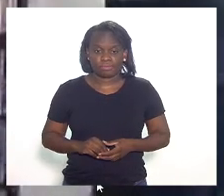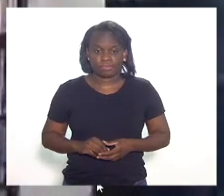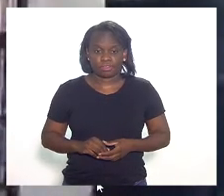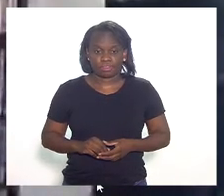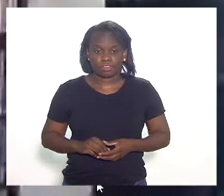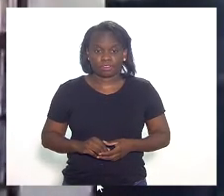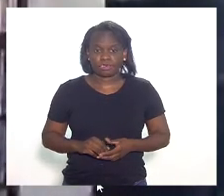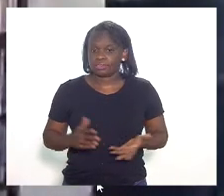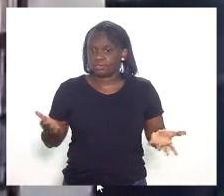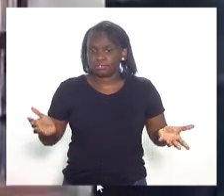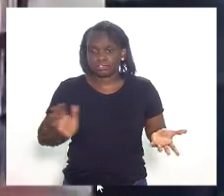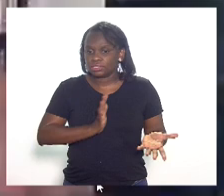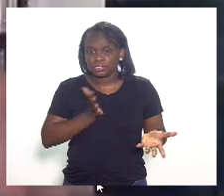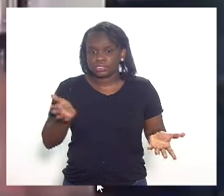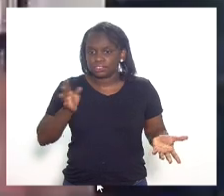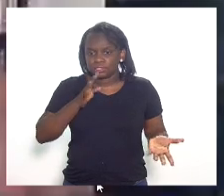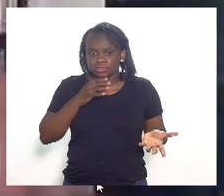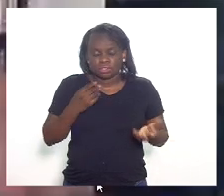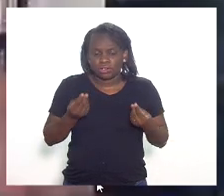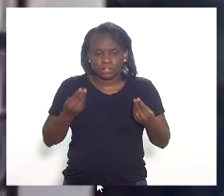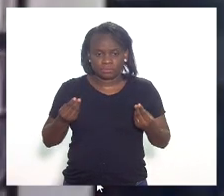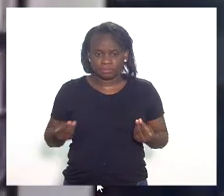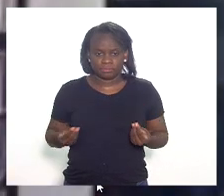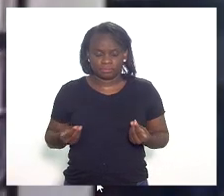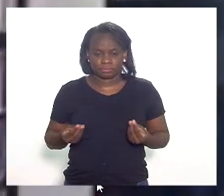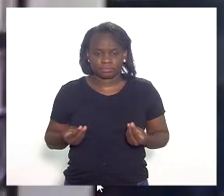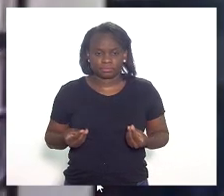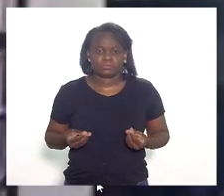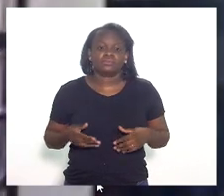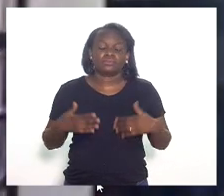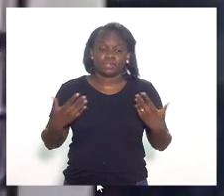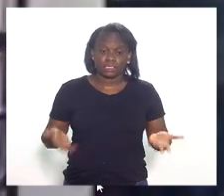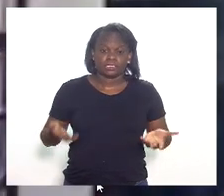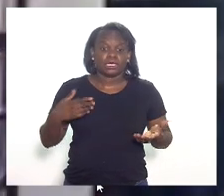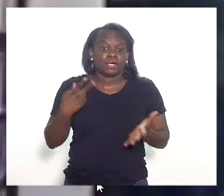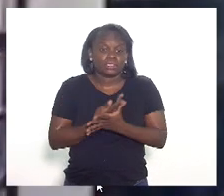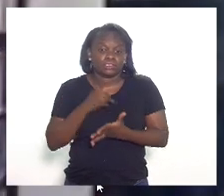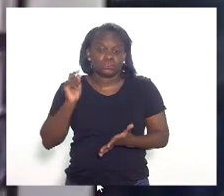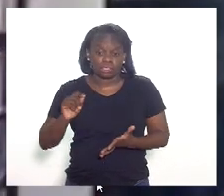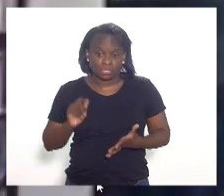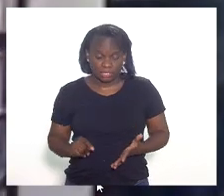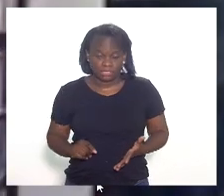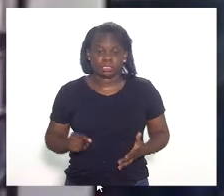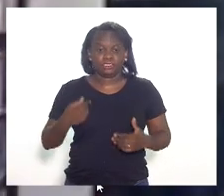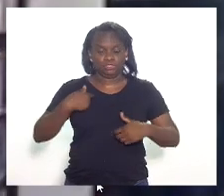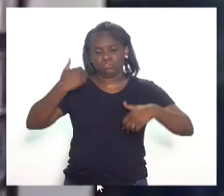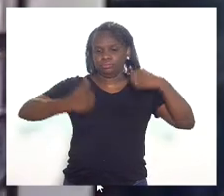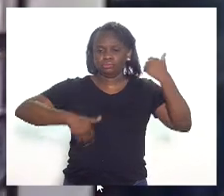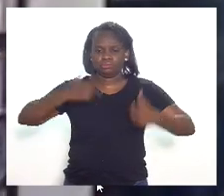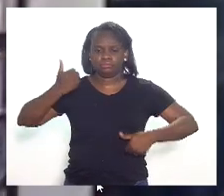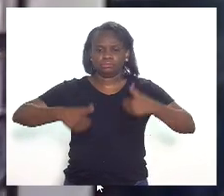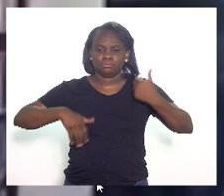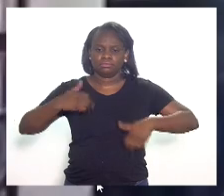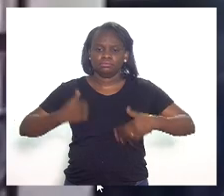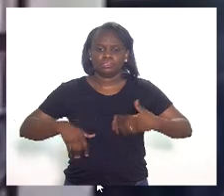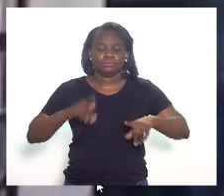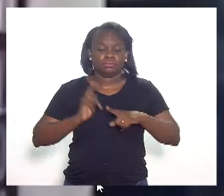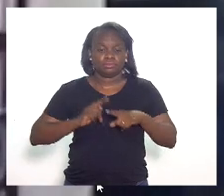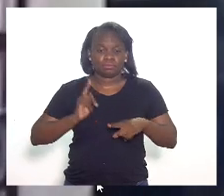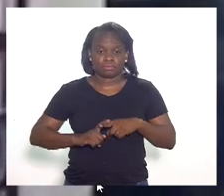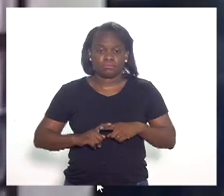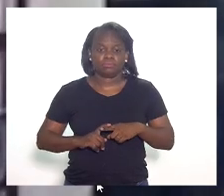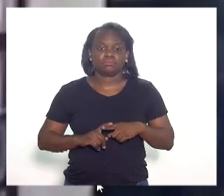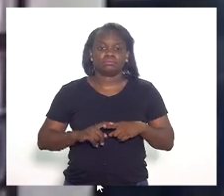é um absurdo. E aí, que acontece é o seguinte, eu estou falando porque